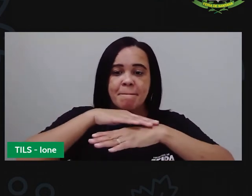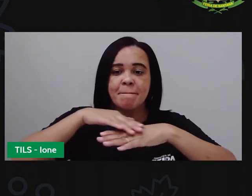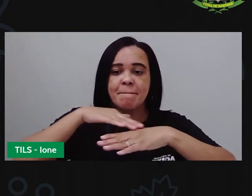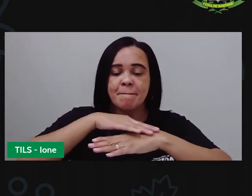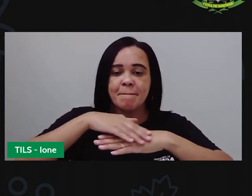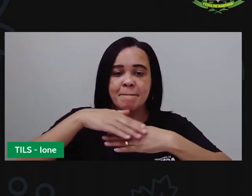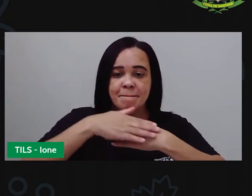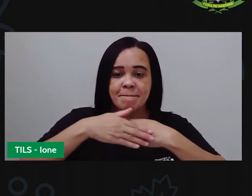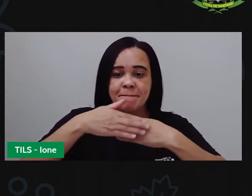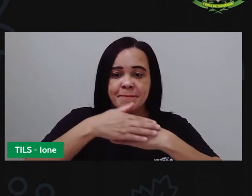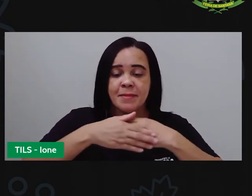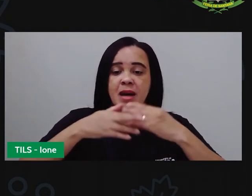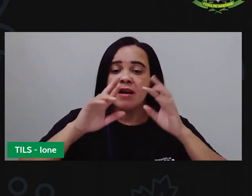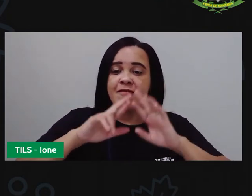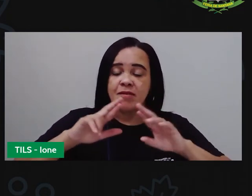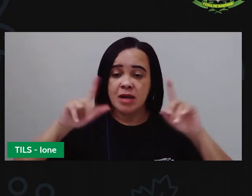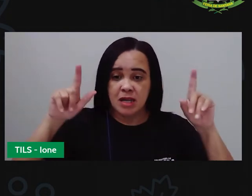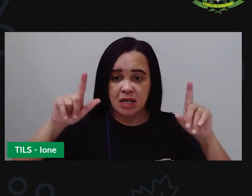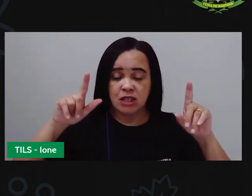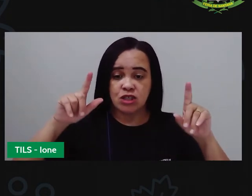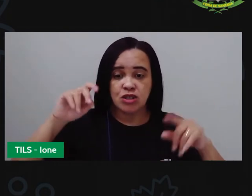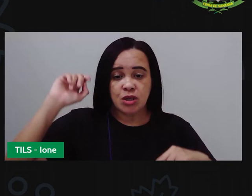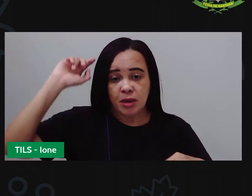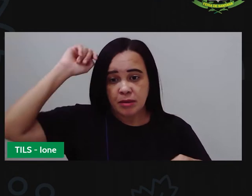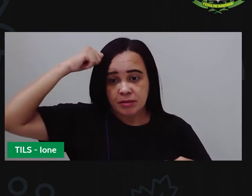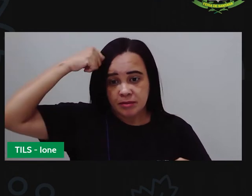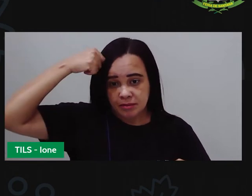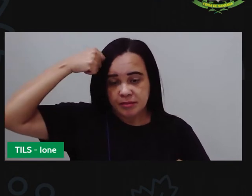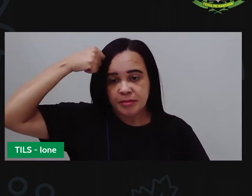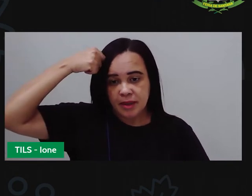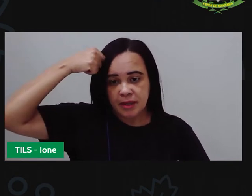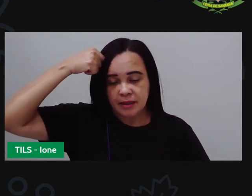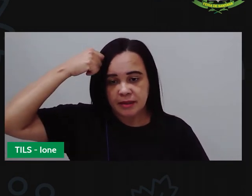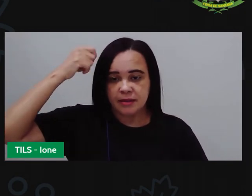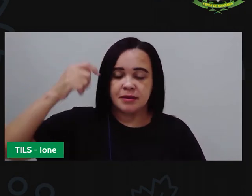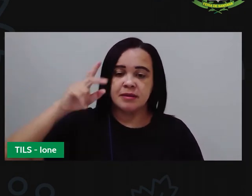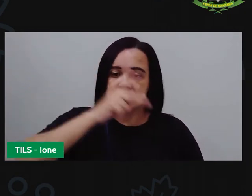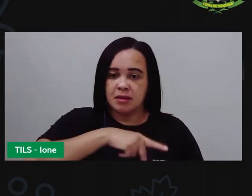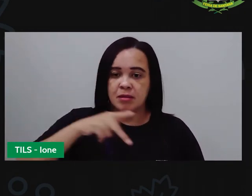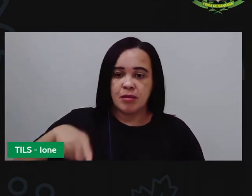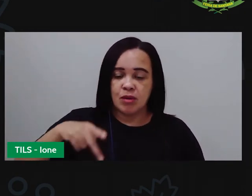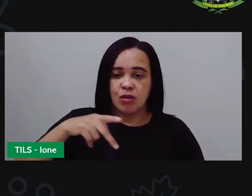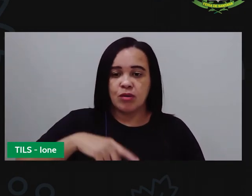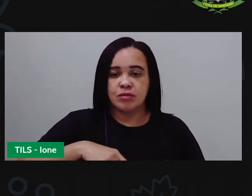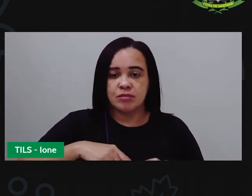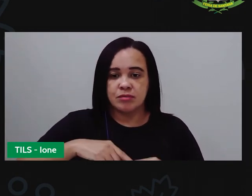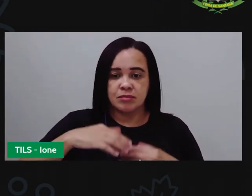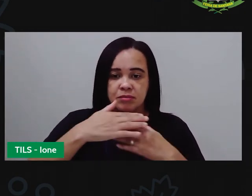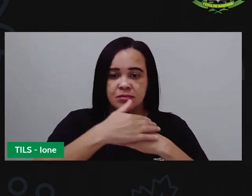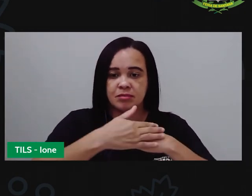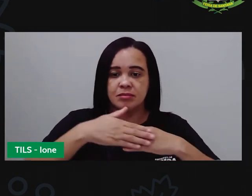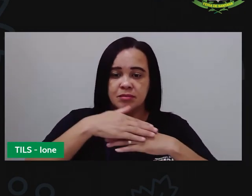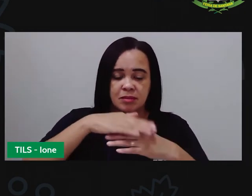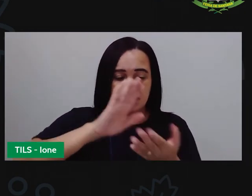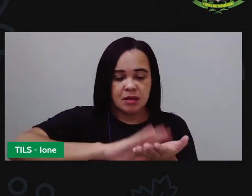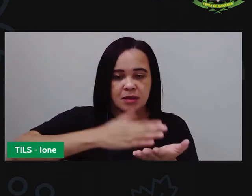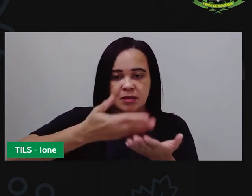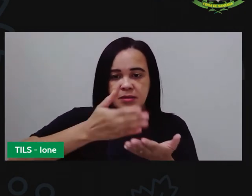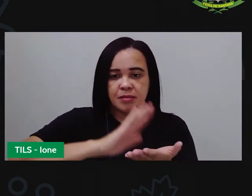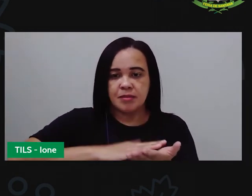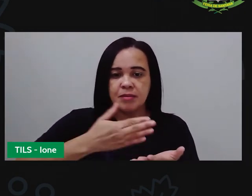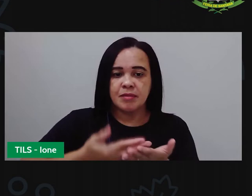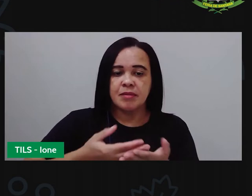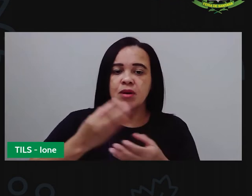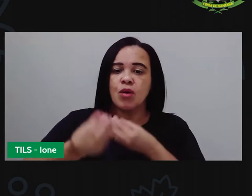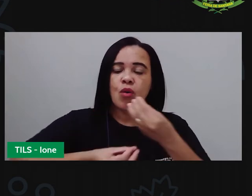vejam que a minha pele é uma pele negra, uma pele mais escura e a pele da intérprete ela